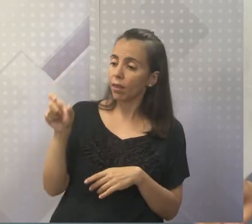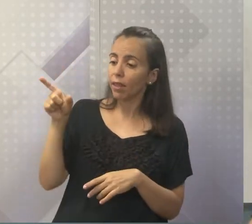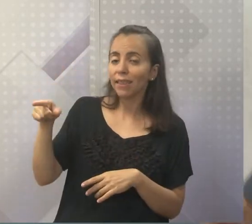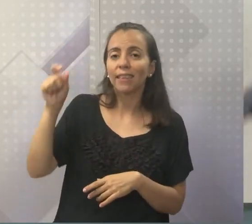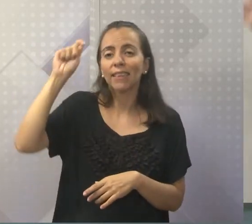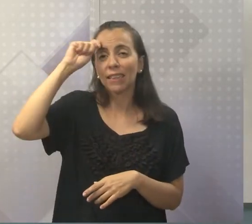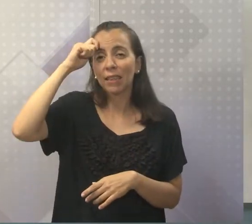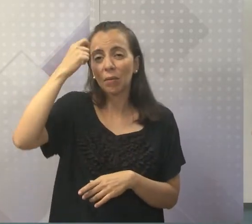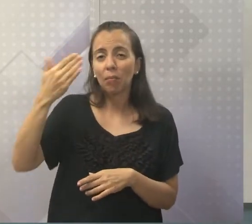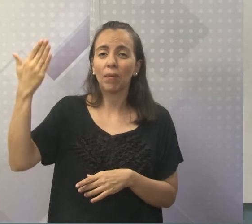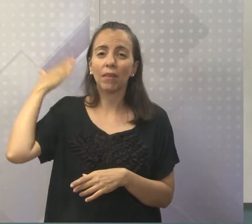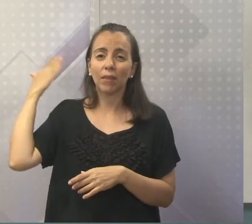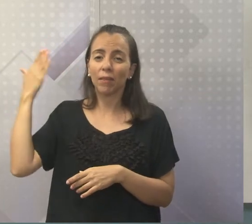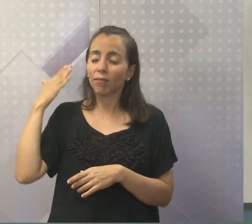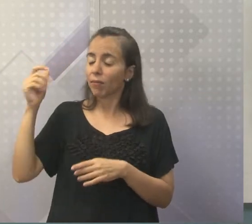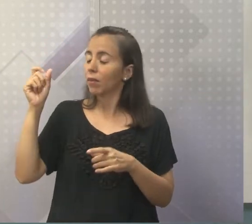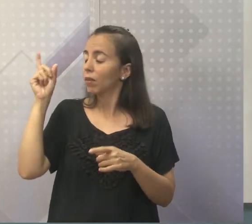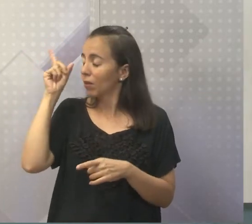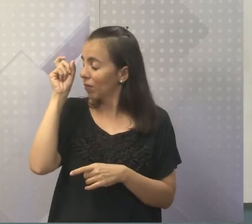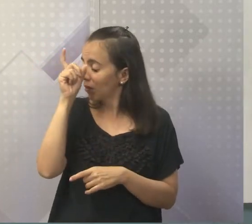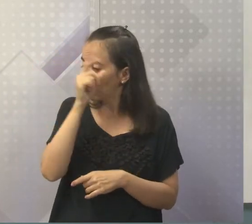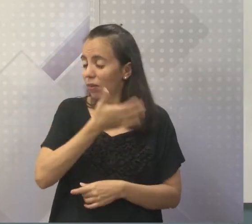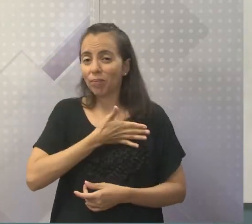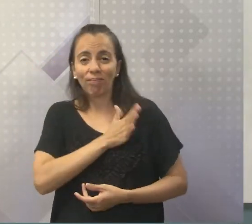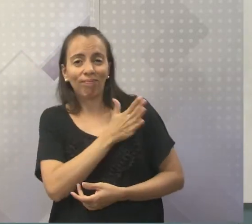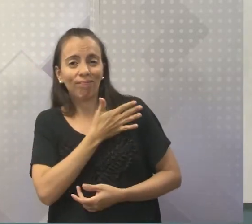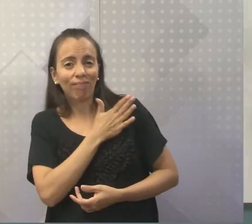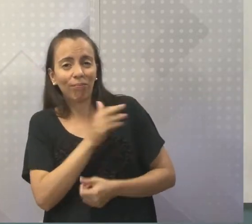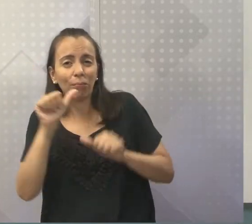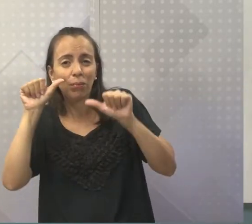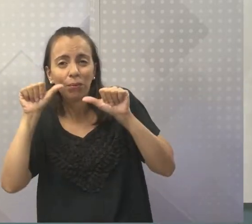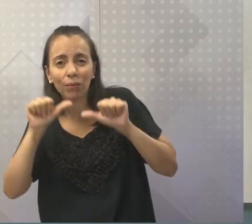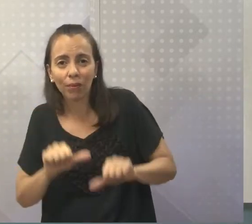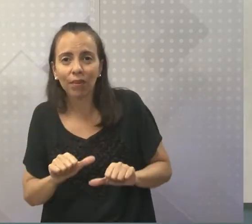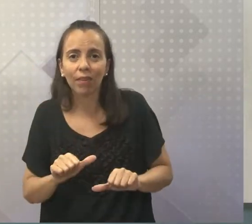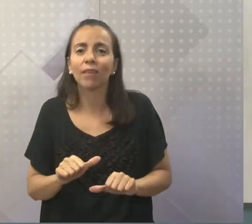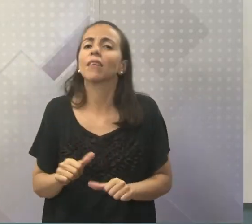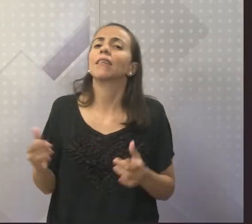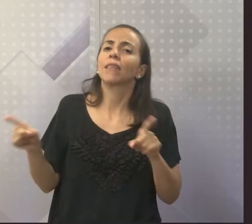hoje, e aí vale a pena a gente homenagear este negro também.